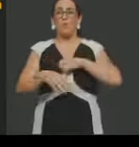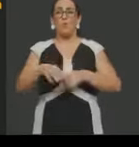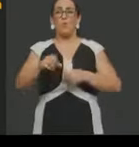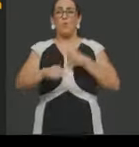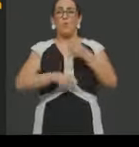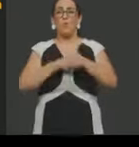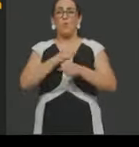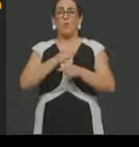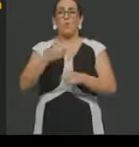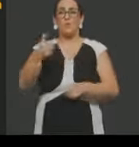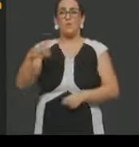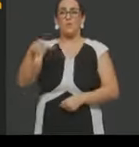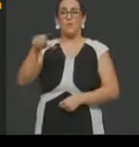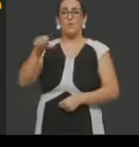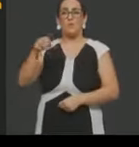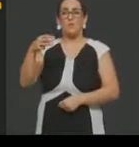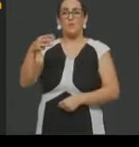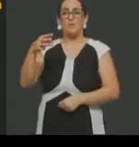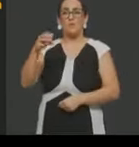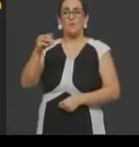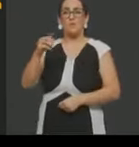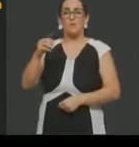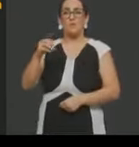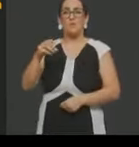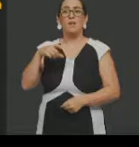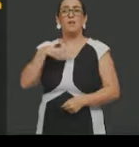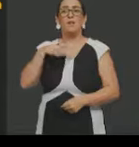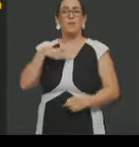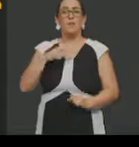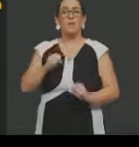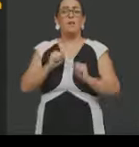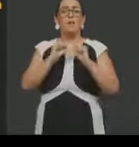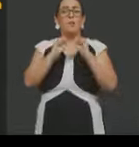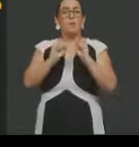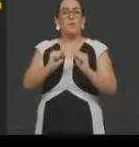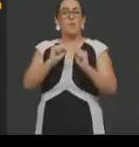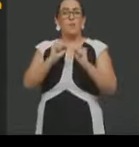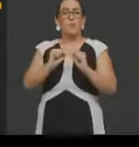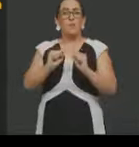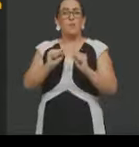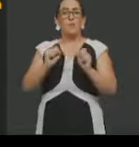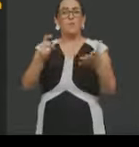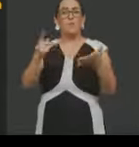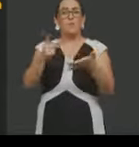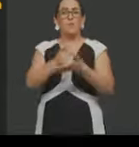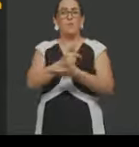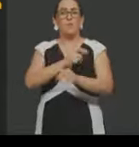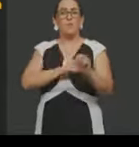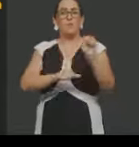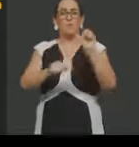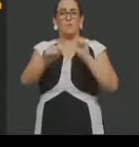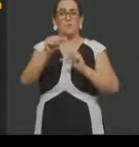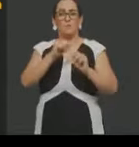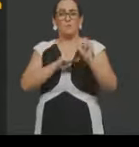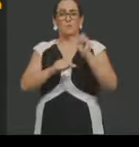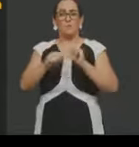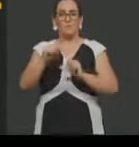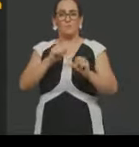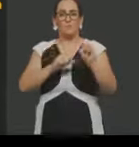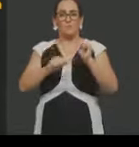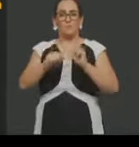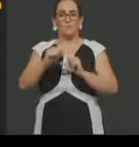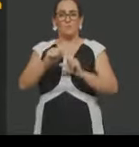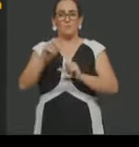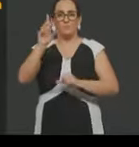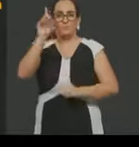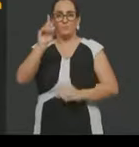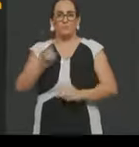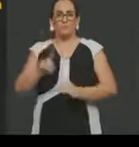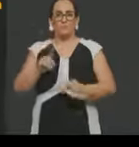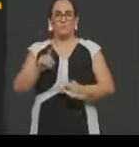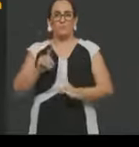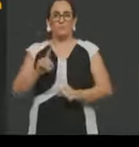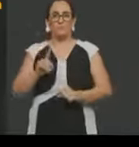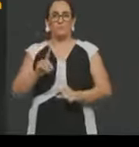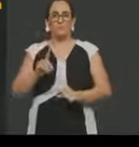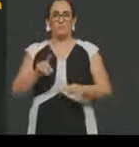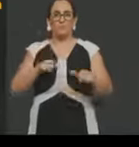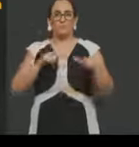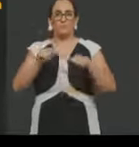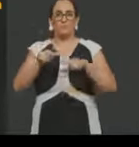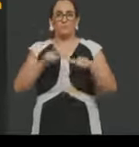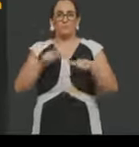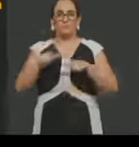poder, há aí uma alteração nas questões trabalhistas. Desde a Primeira Guerra Mundial, o Brasil, ele passa, né, por essa